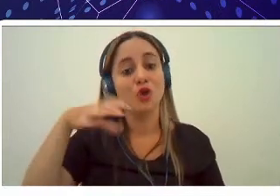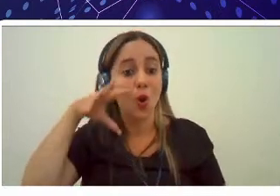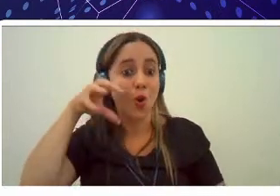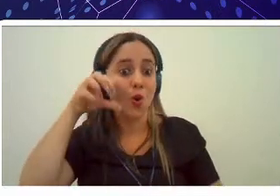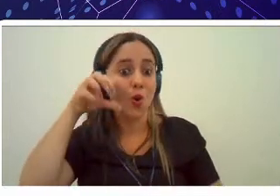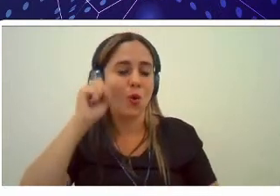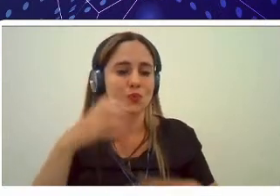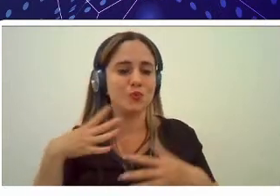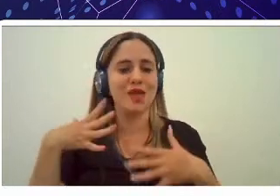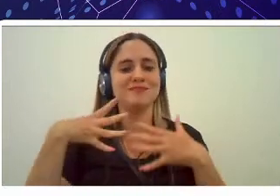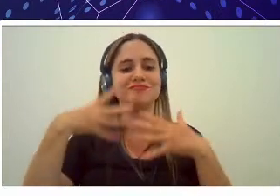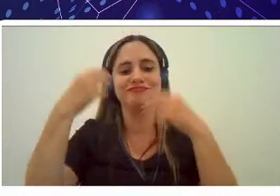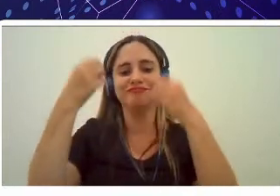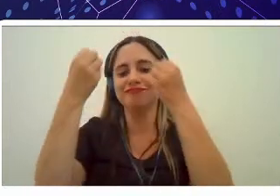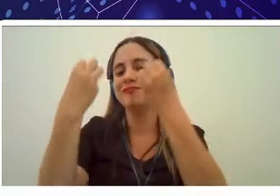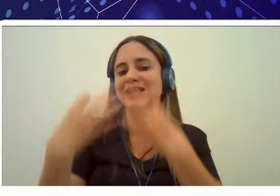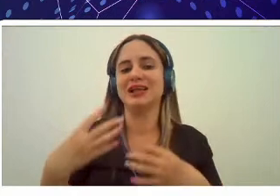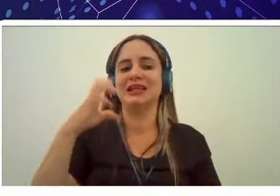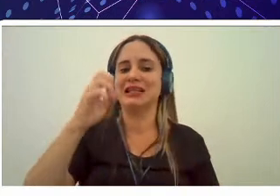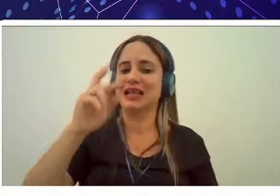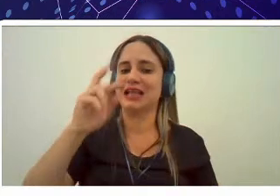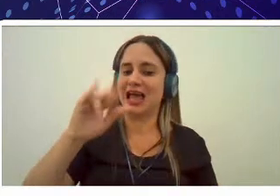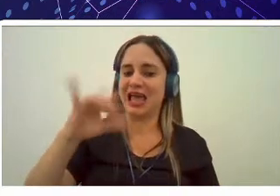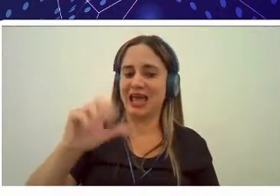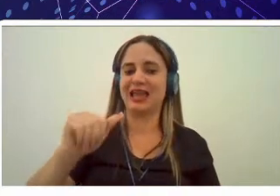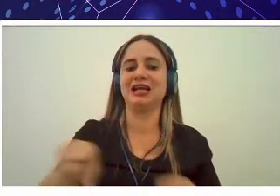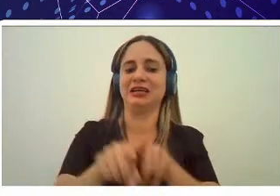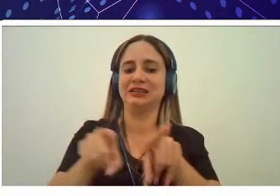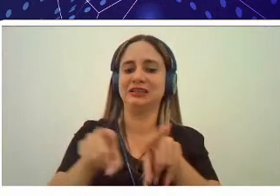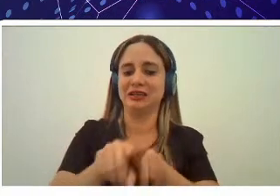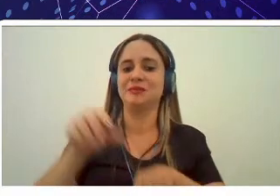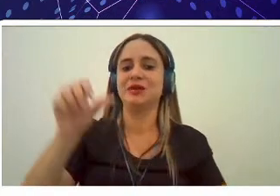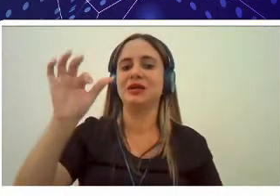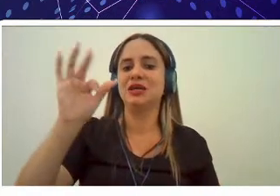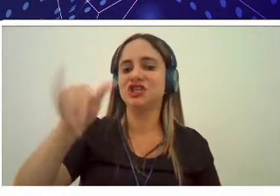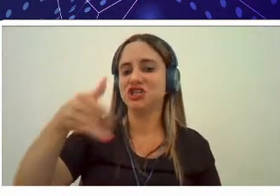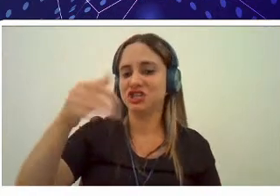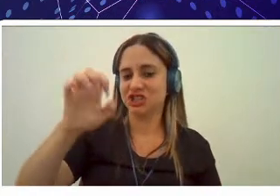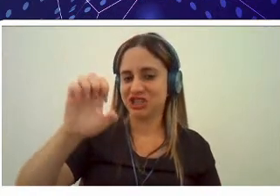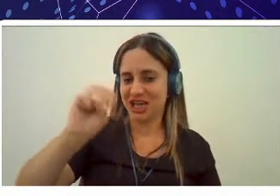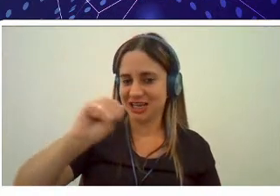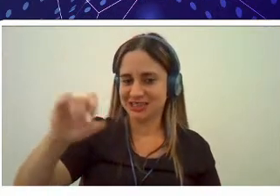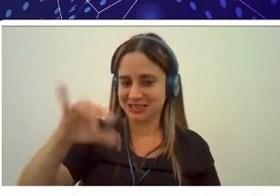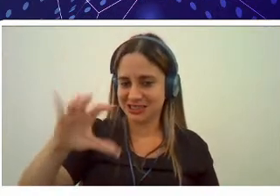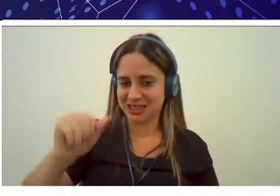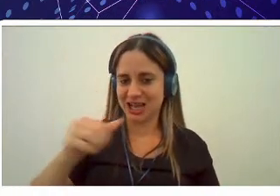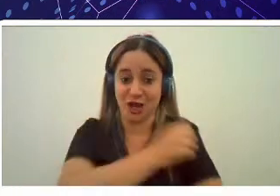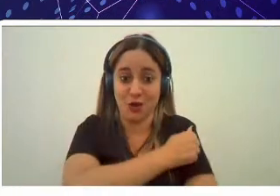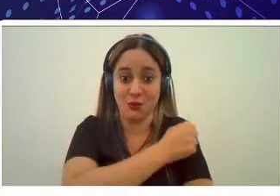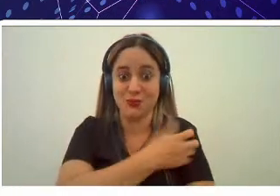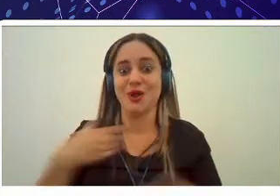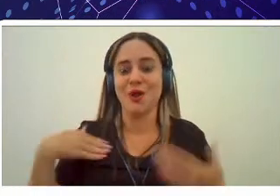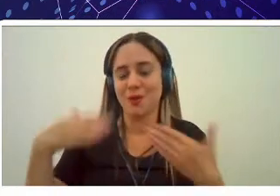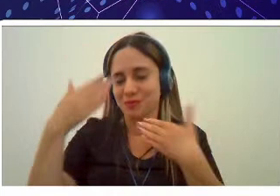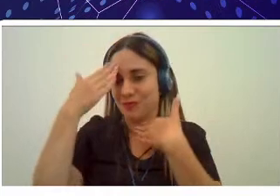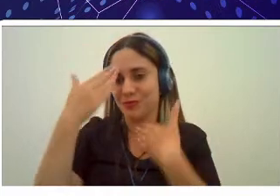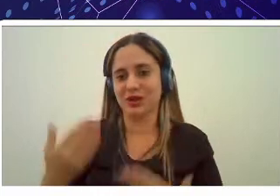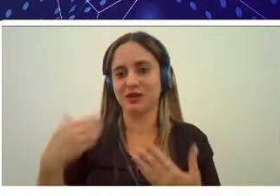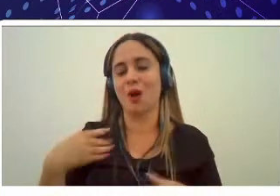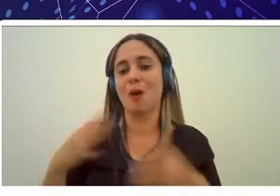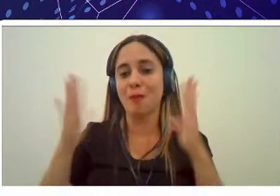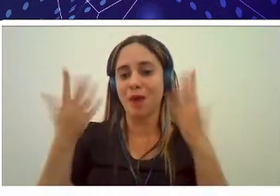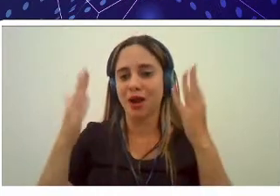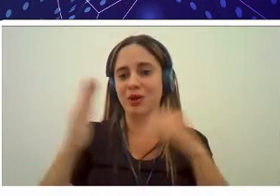extraordinário como é bom a gente conhecer melhor a nossa universidade parabéns aos profissionais e aos estudantes do